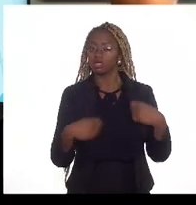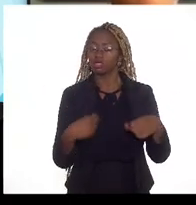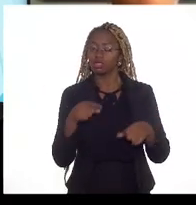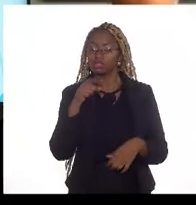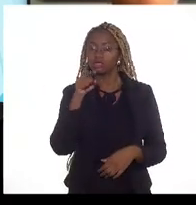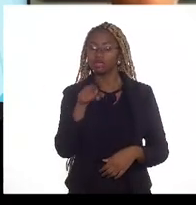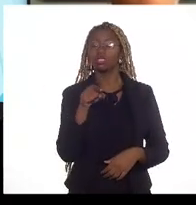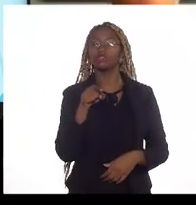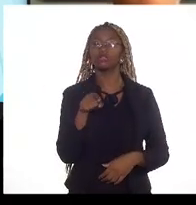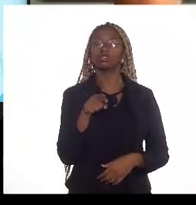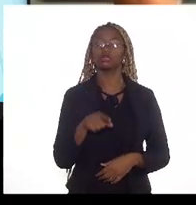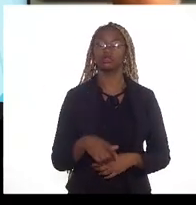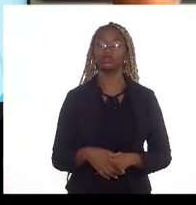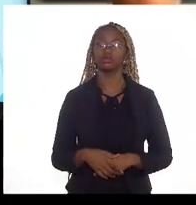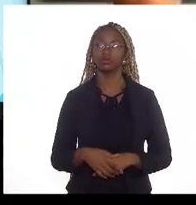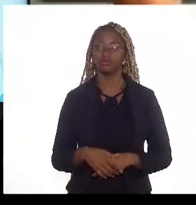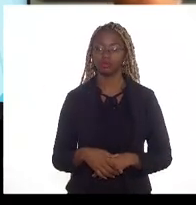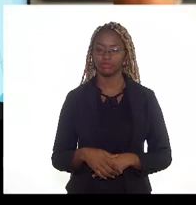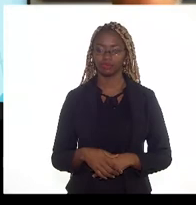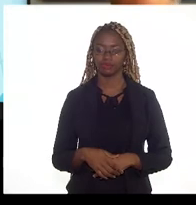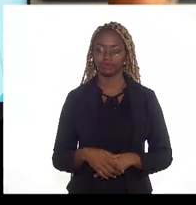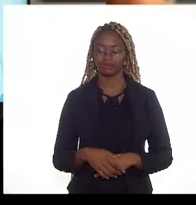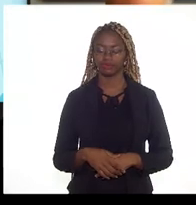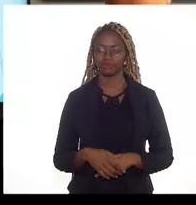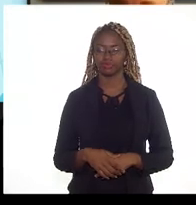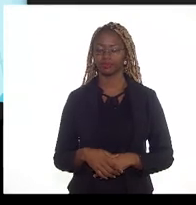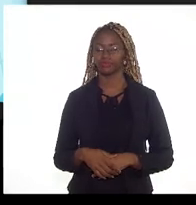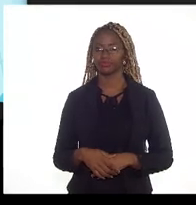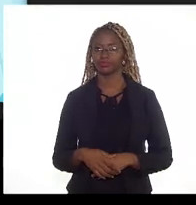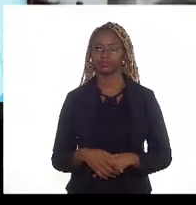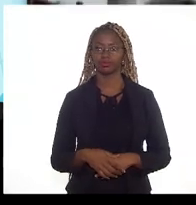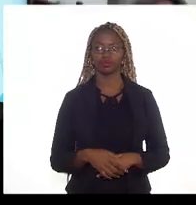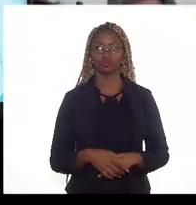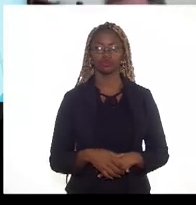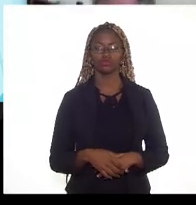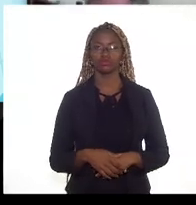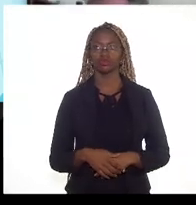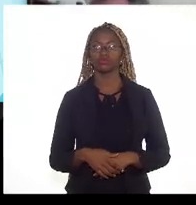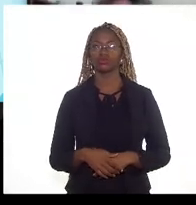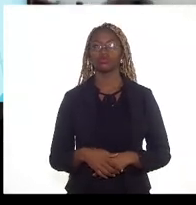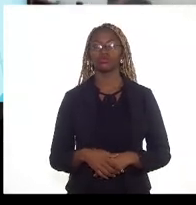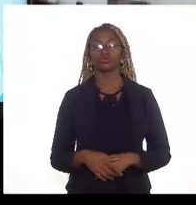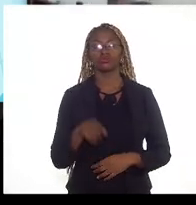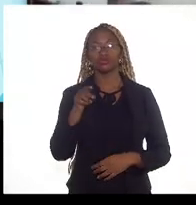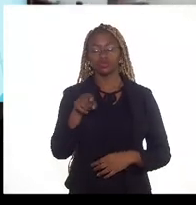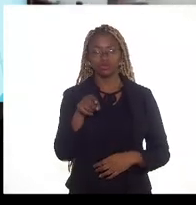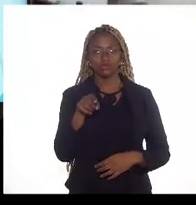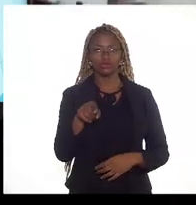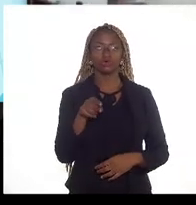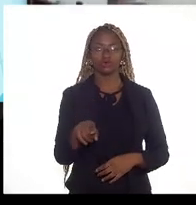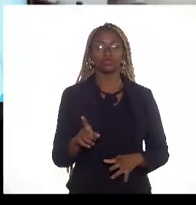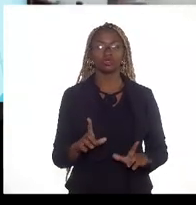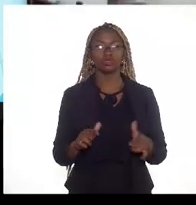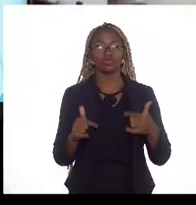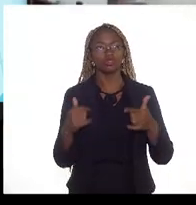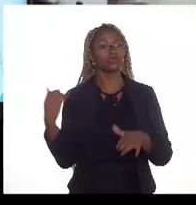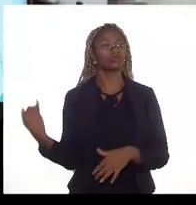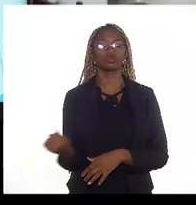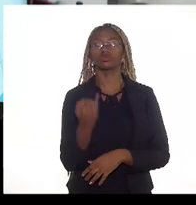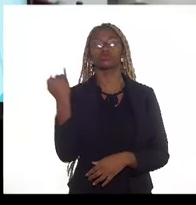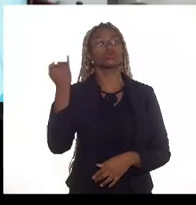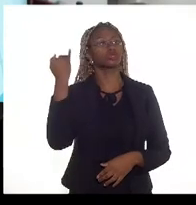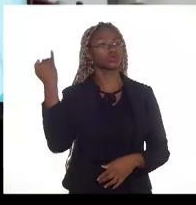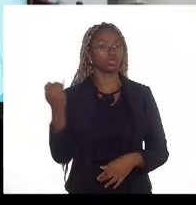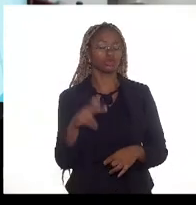variável o governo deu um passo importante nessa direção quando ele